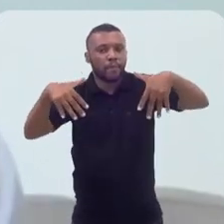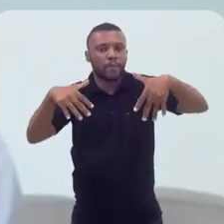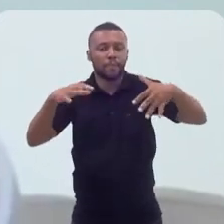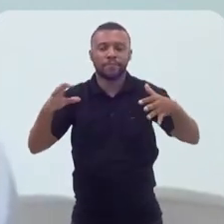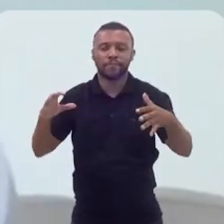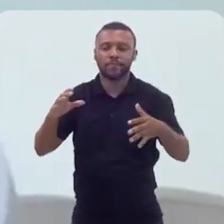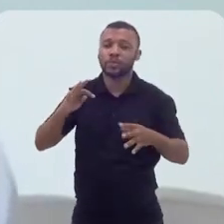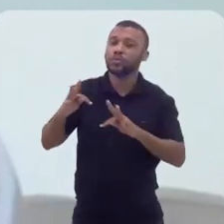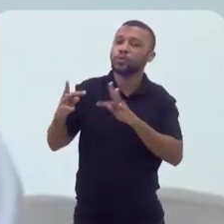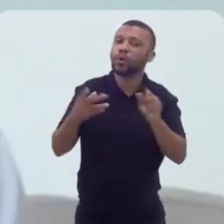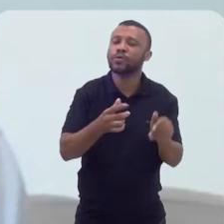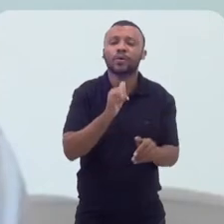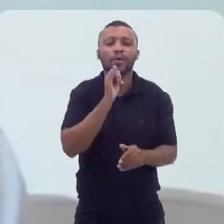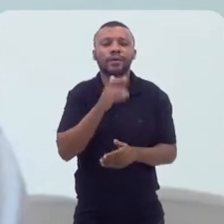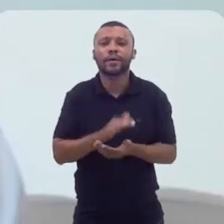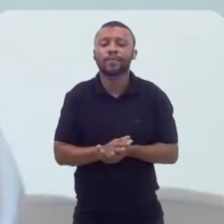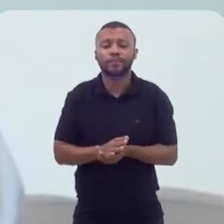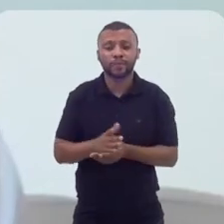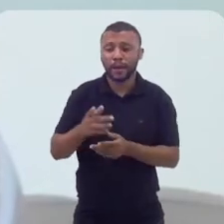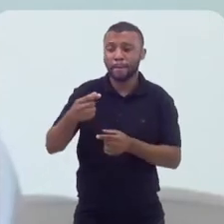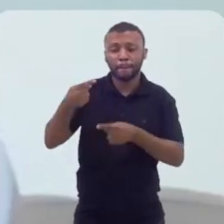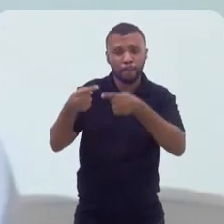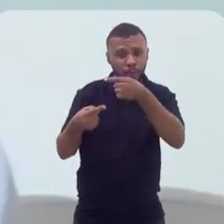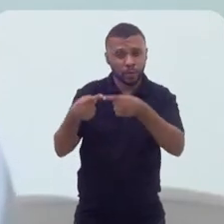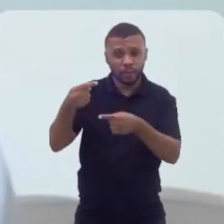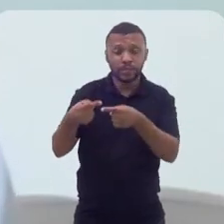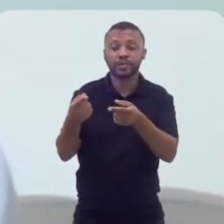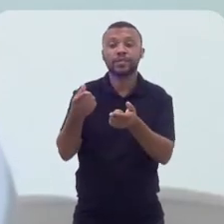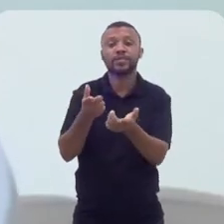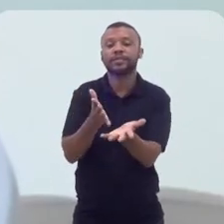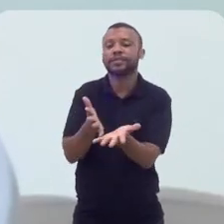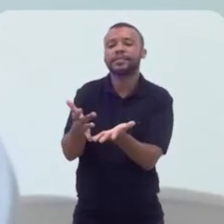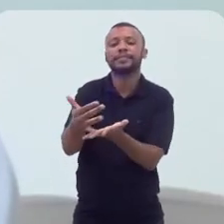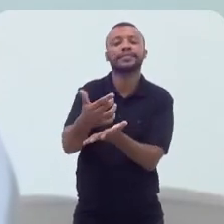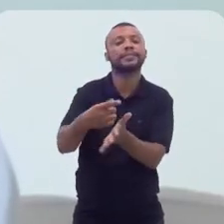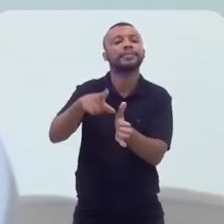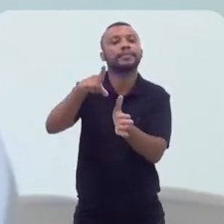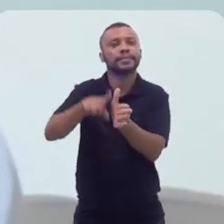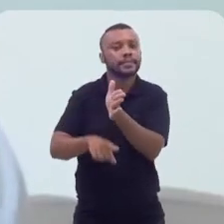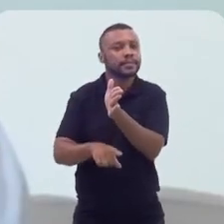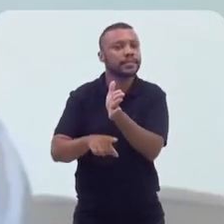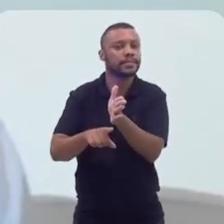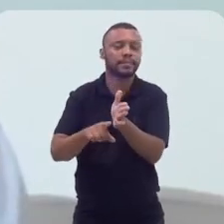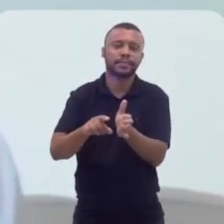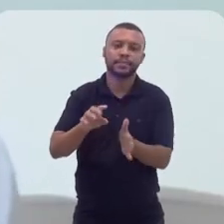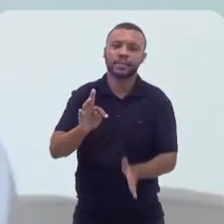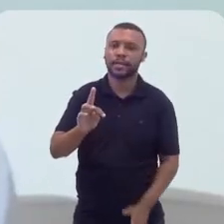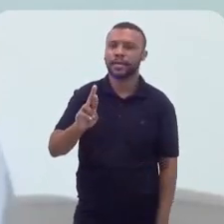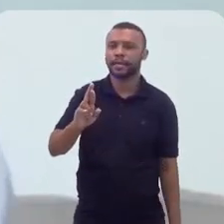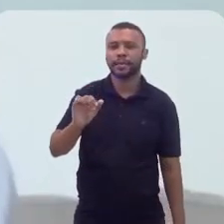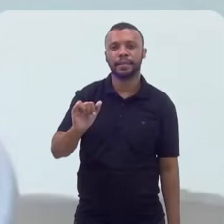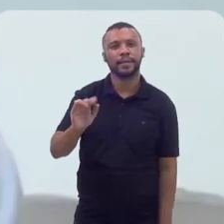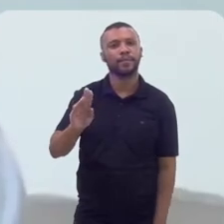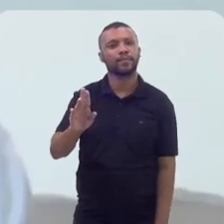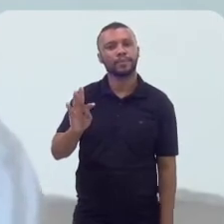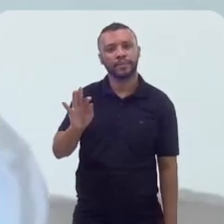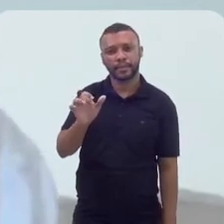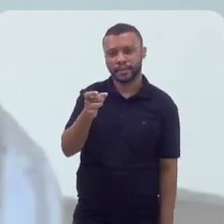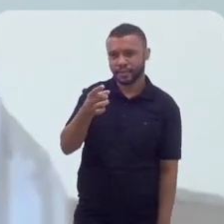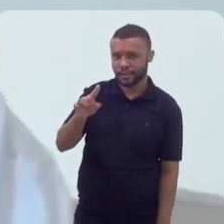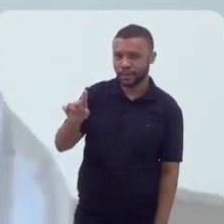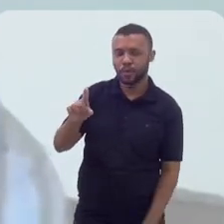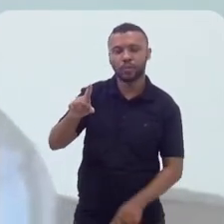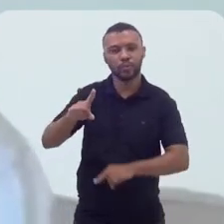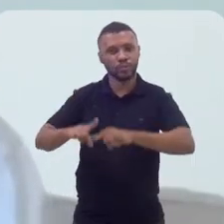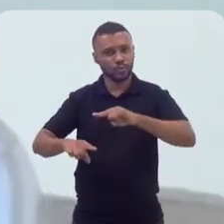o elo de política tributária, ou o elo a tributação, vamos dizer assim, tanto de